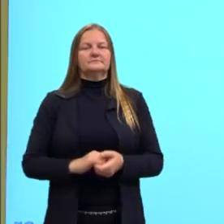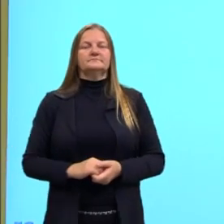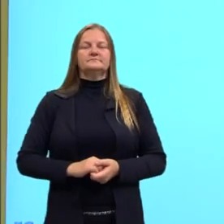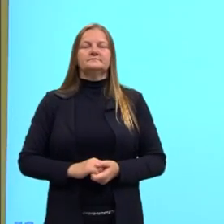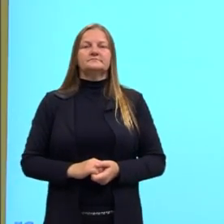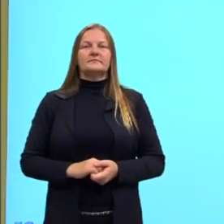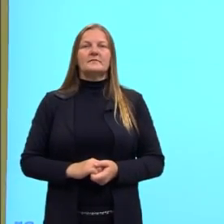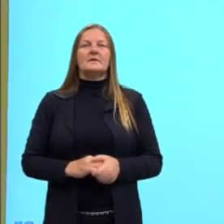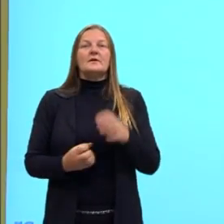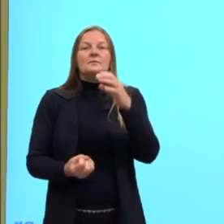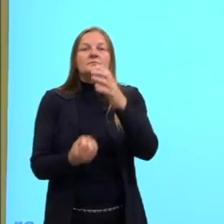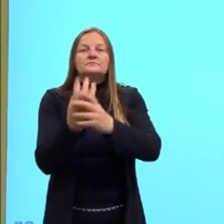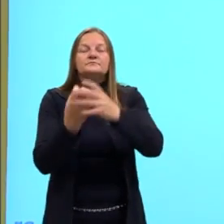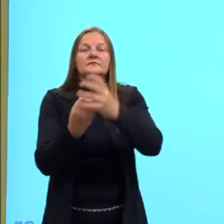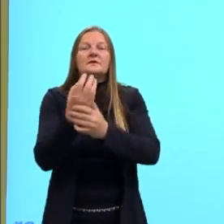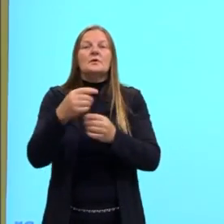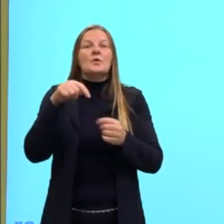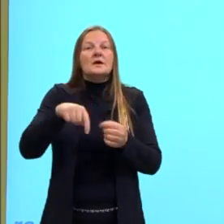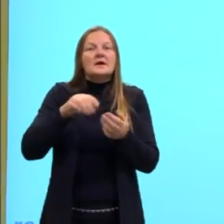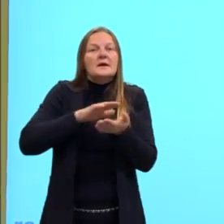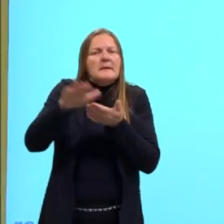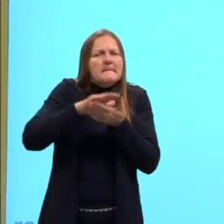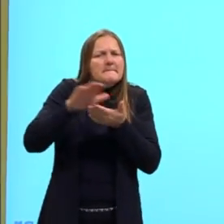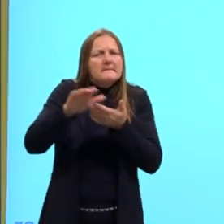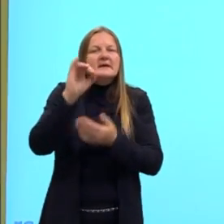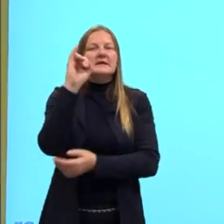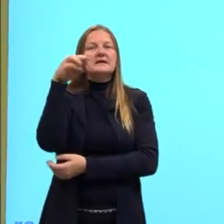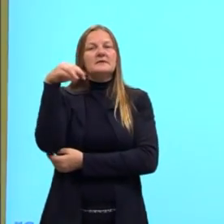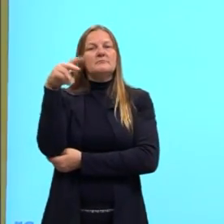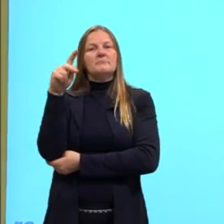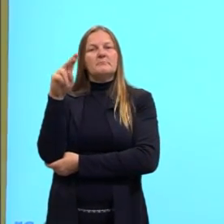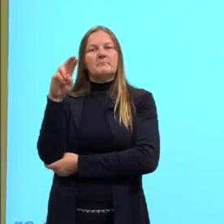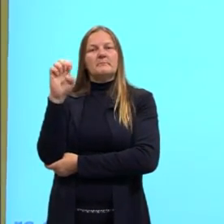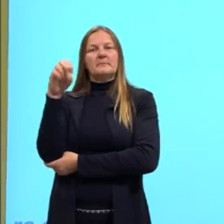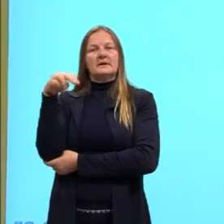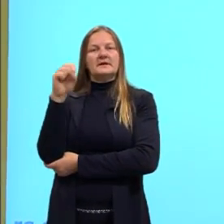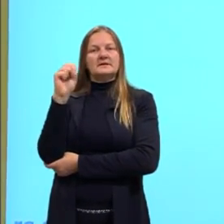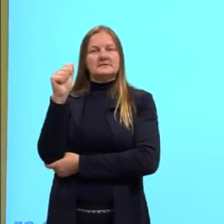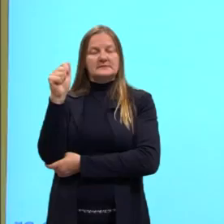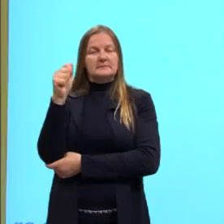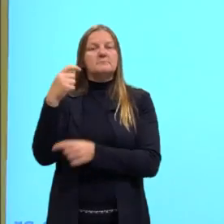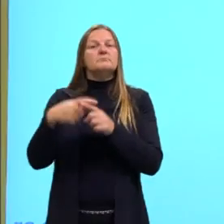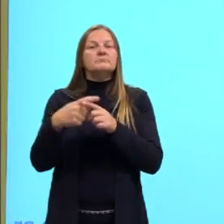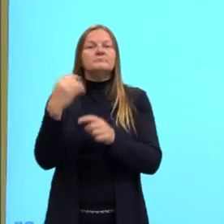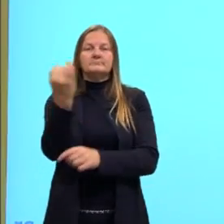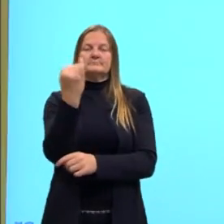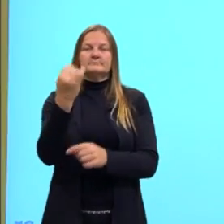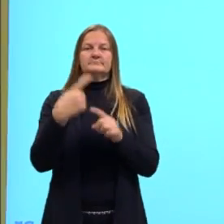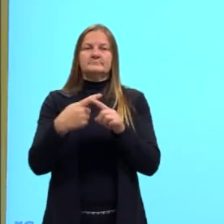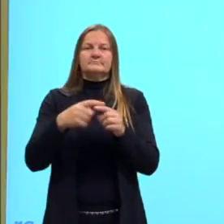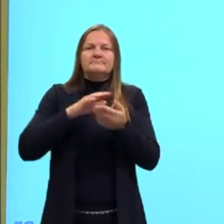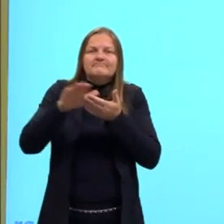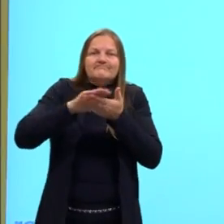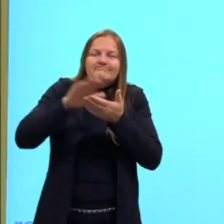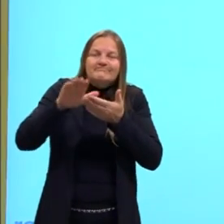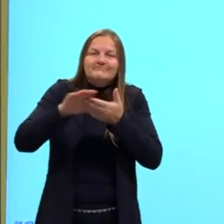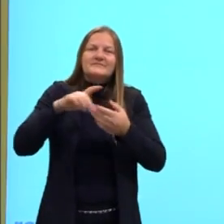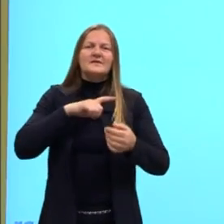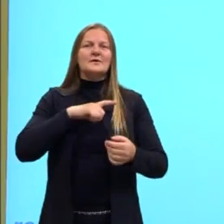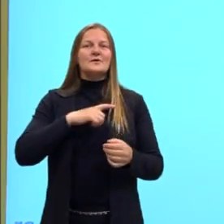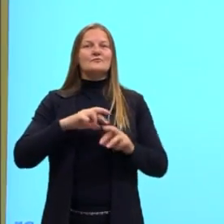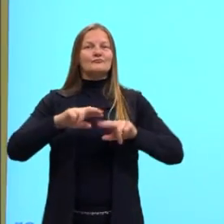E a criação da imprensa brasileira. Isso é importantíssimo também. Por quê? Porque a partir da criação da imprensa, começa a ter